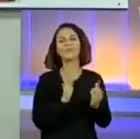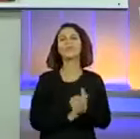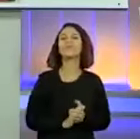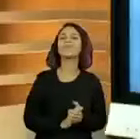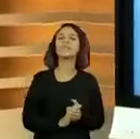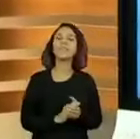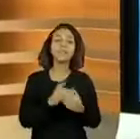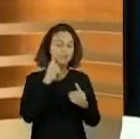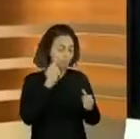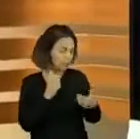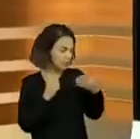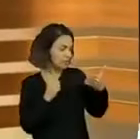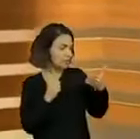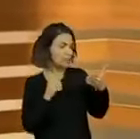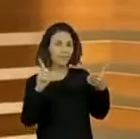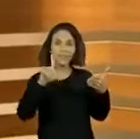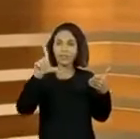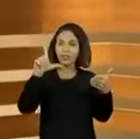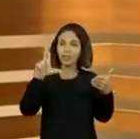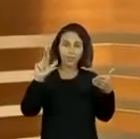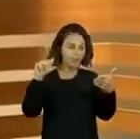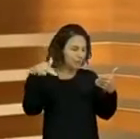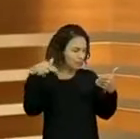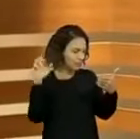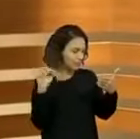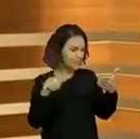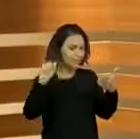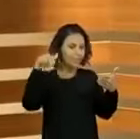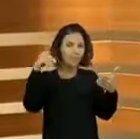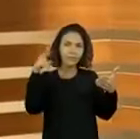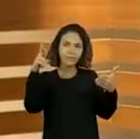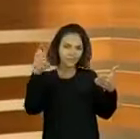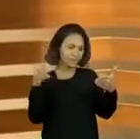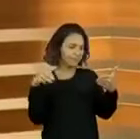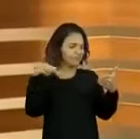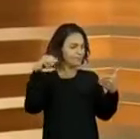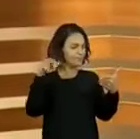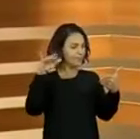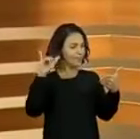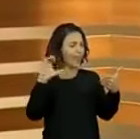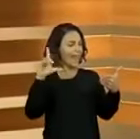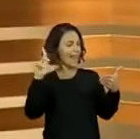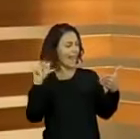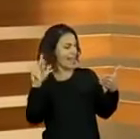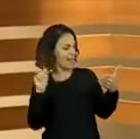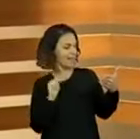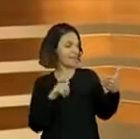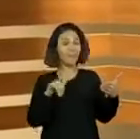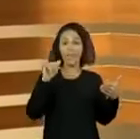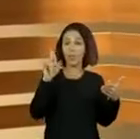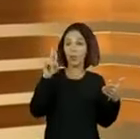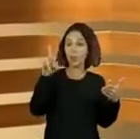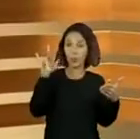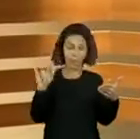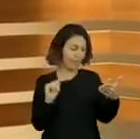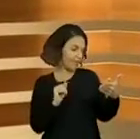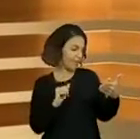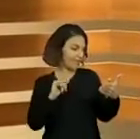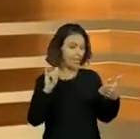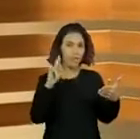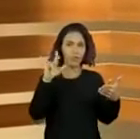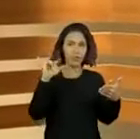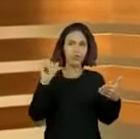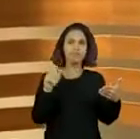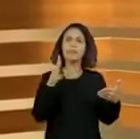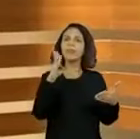só. Salve Luane, tudo bem? André, Maria Clara, Milena, Yuri, Júlia. O Brian